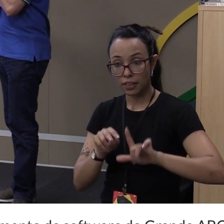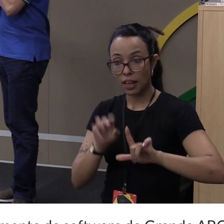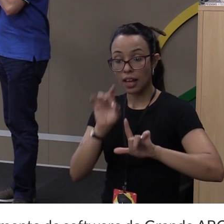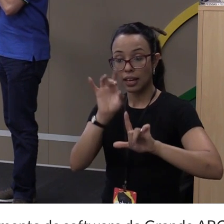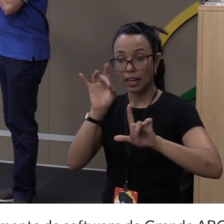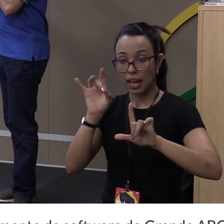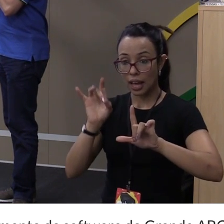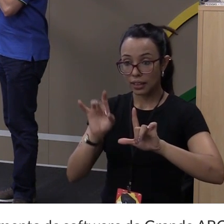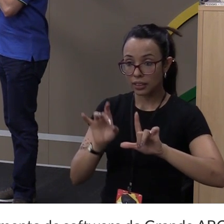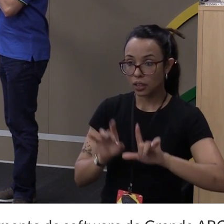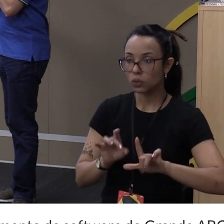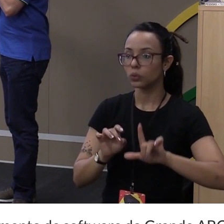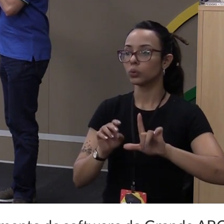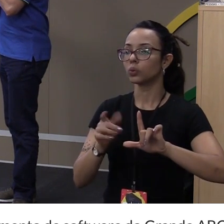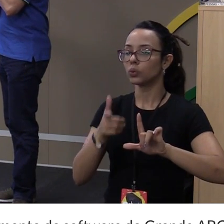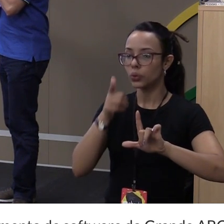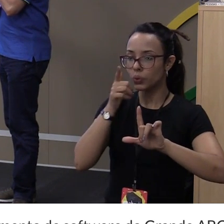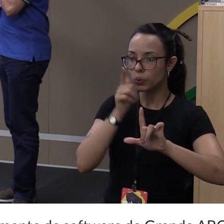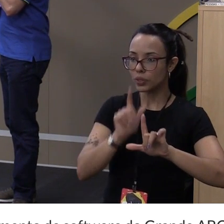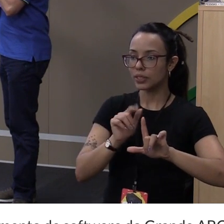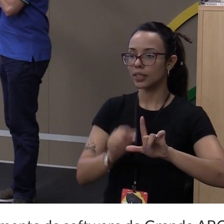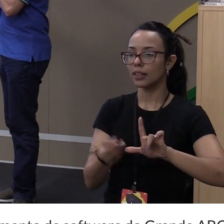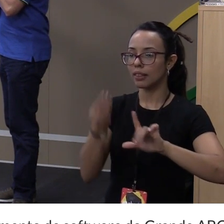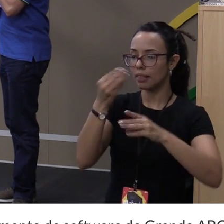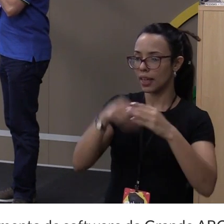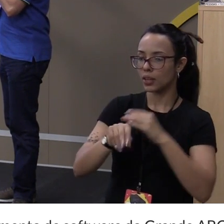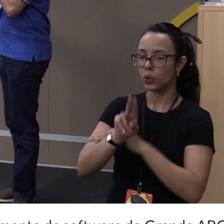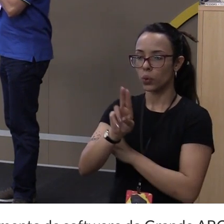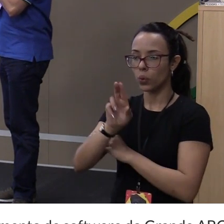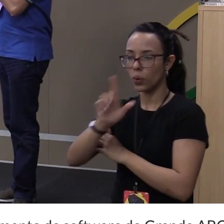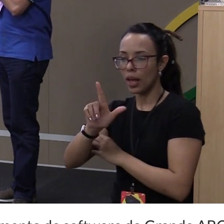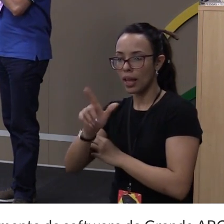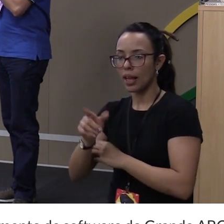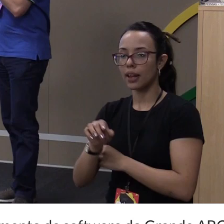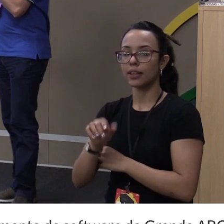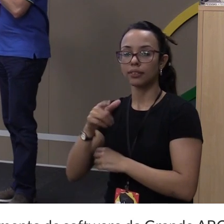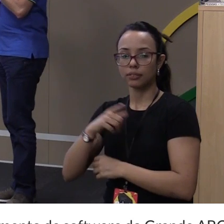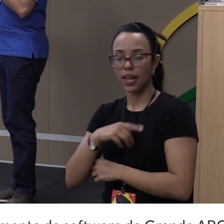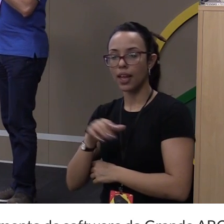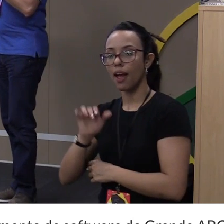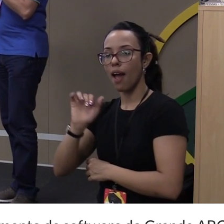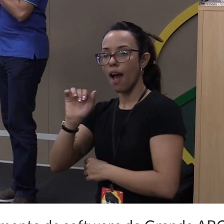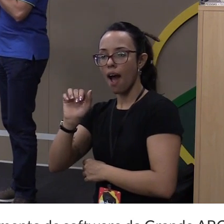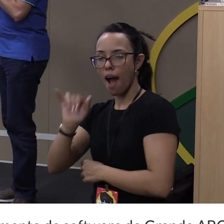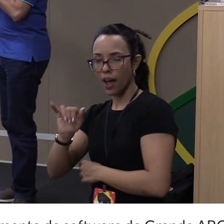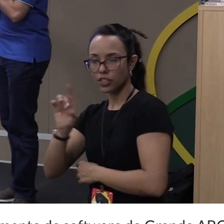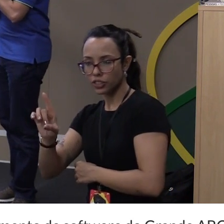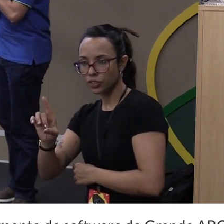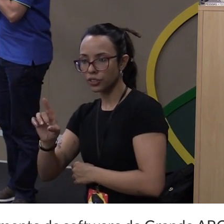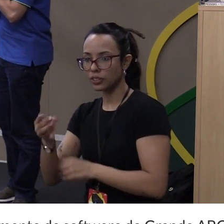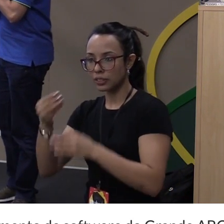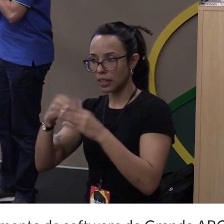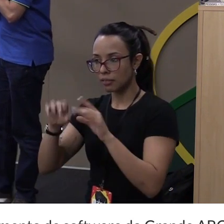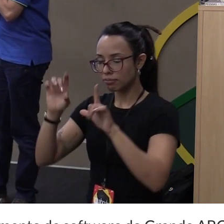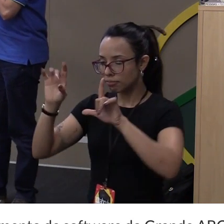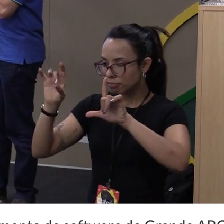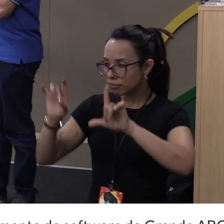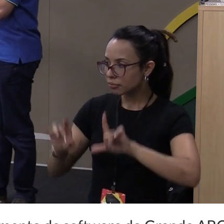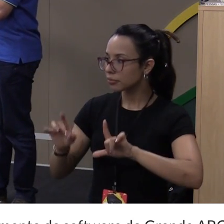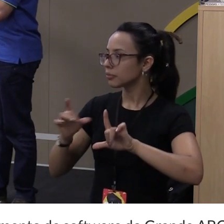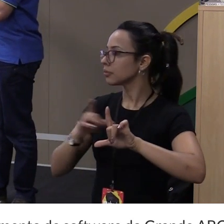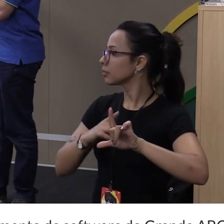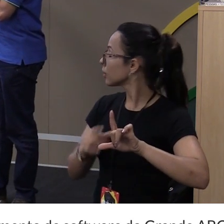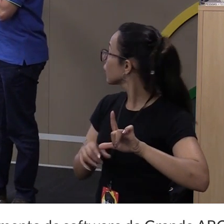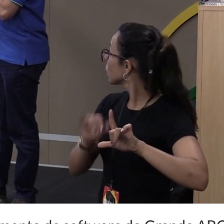das edições está dentro de uma UL que tem um ID list edições. E cada uma das edições que eu quero